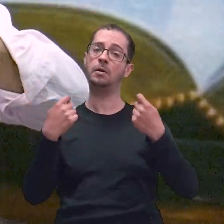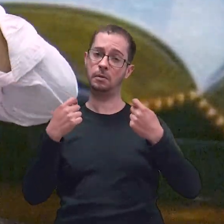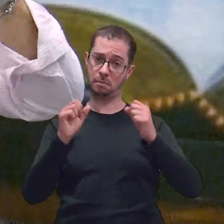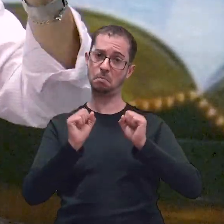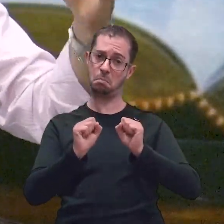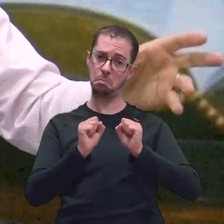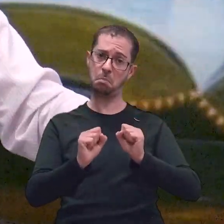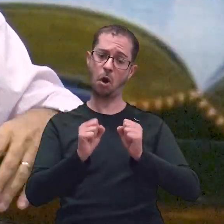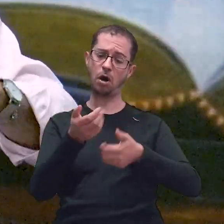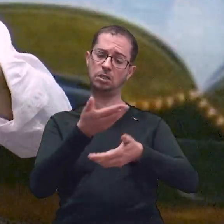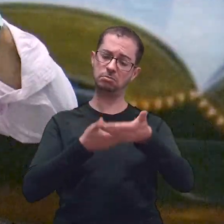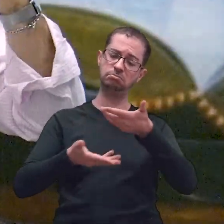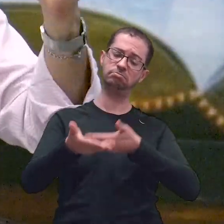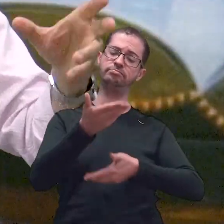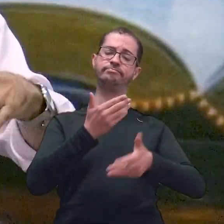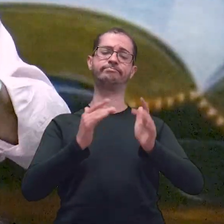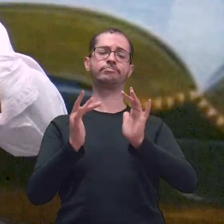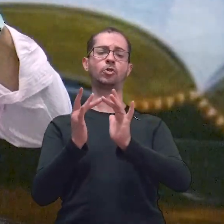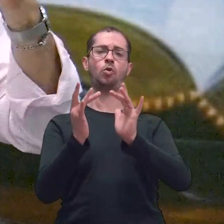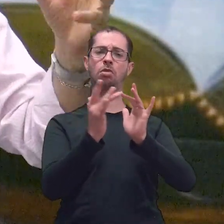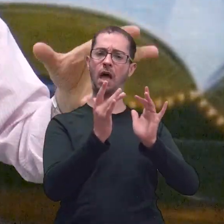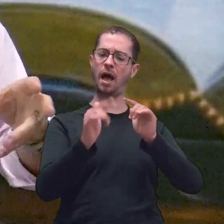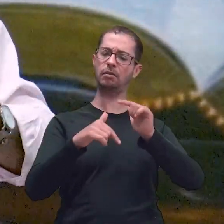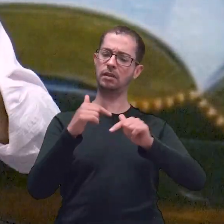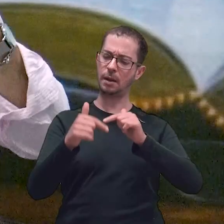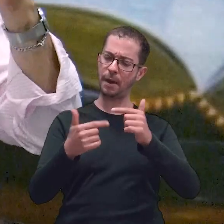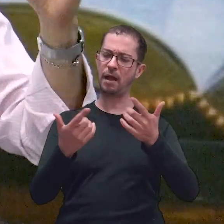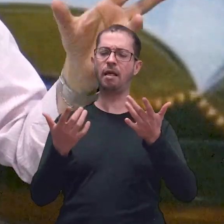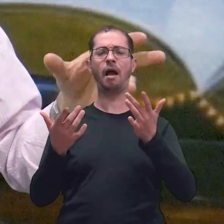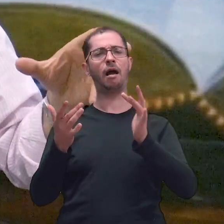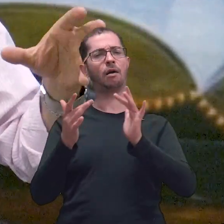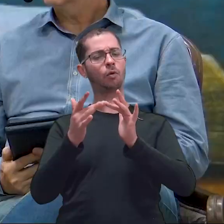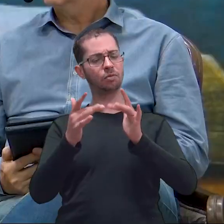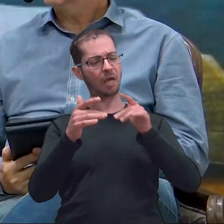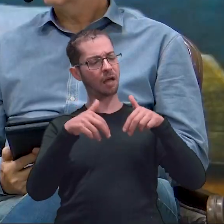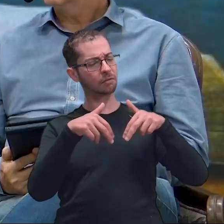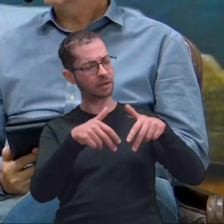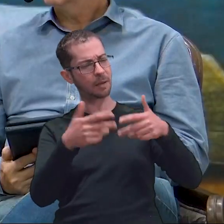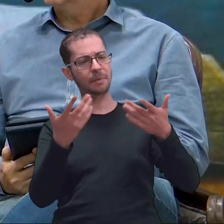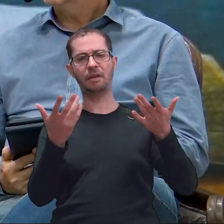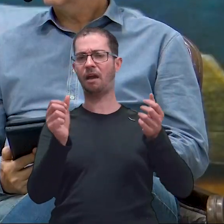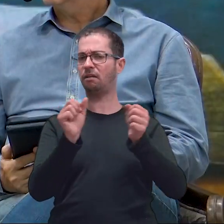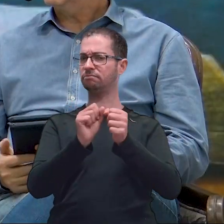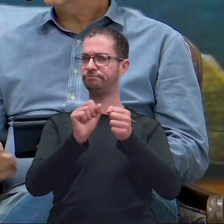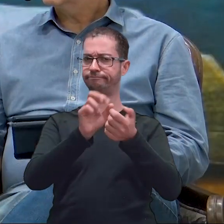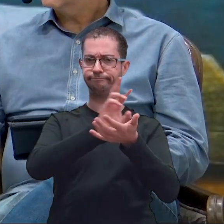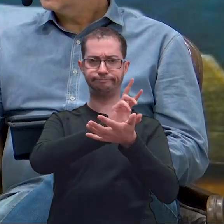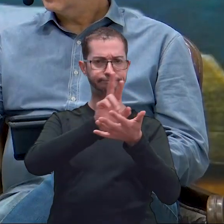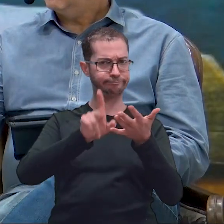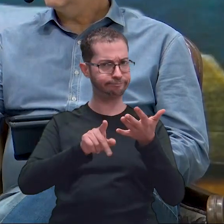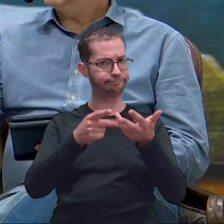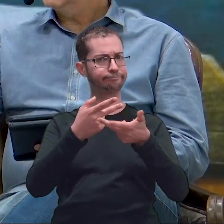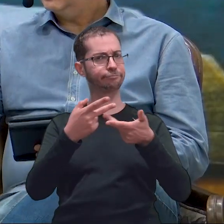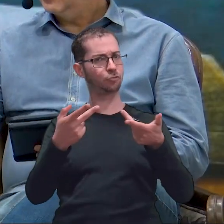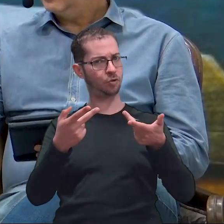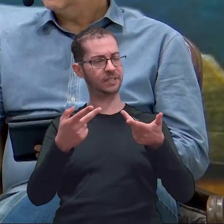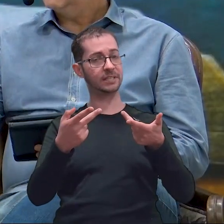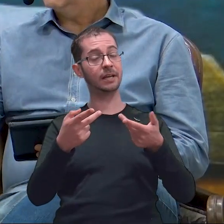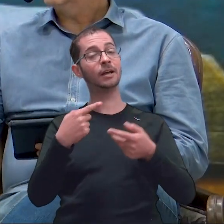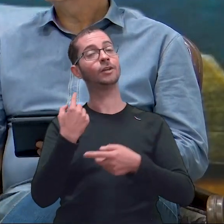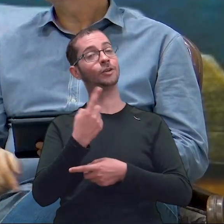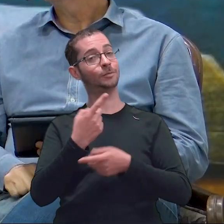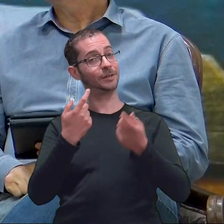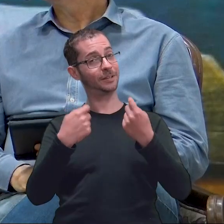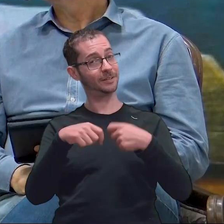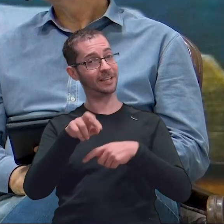nesse mundo de conversar com as pessoas, de trabalhar, de dirigir, de caminhar, de fazer as coisas. Mas para ser sal e luz da terra.